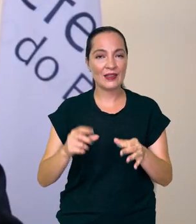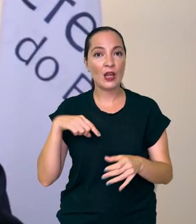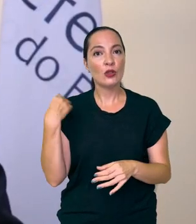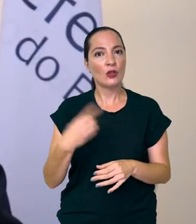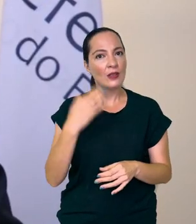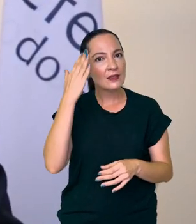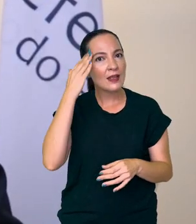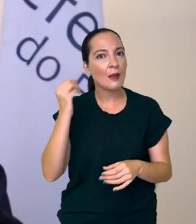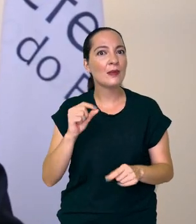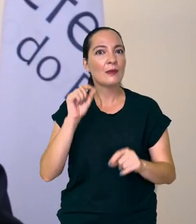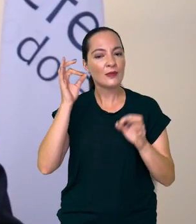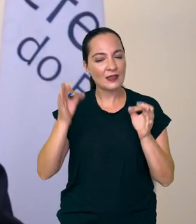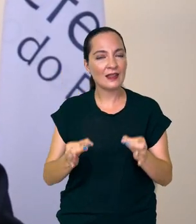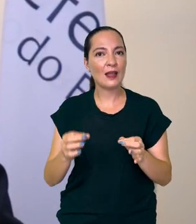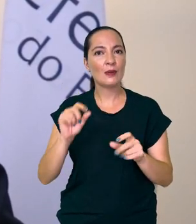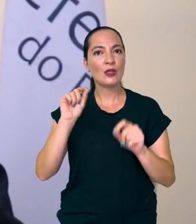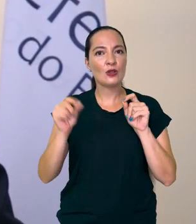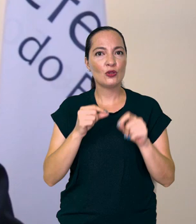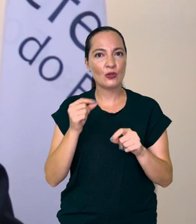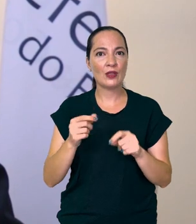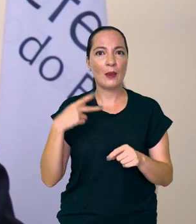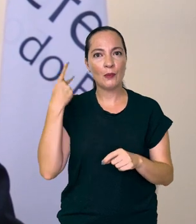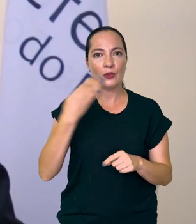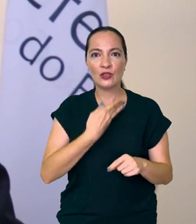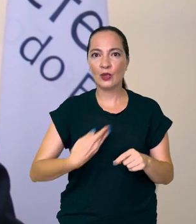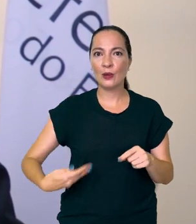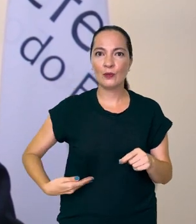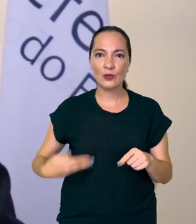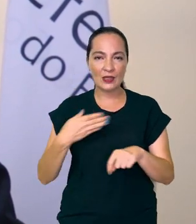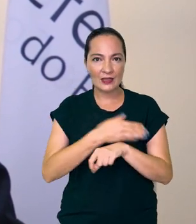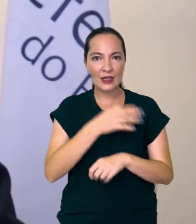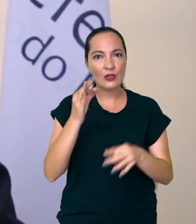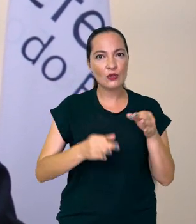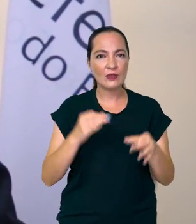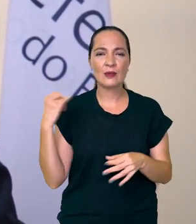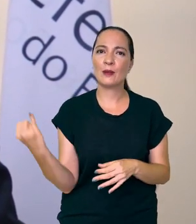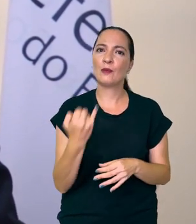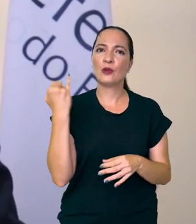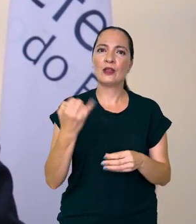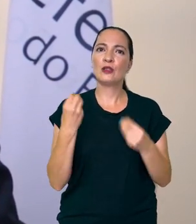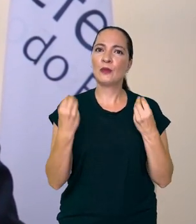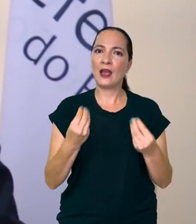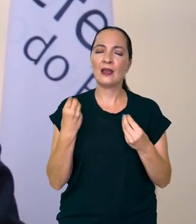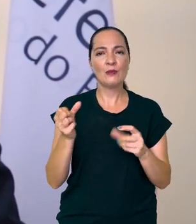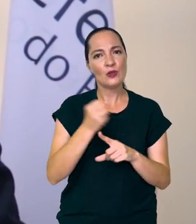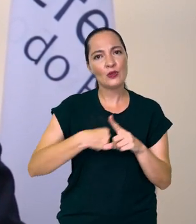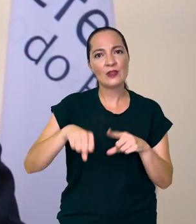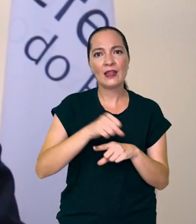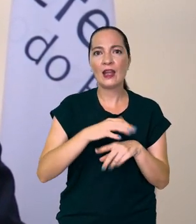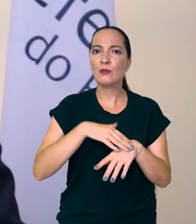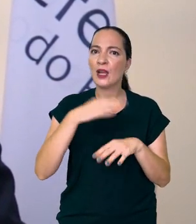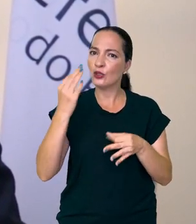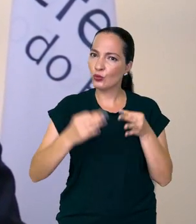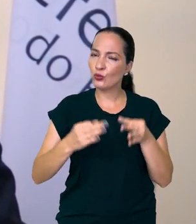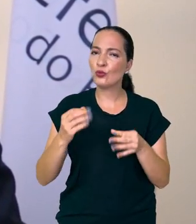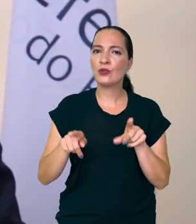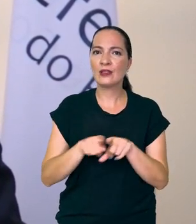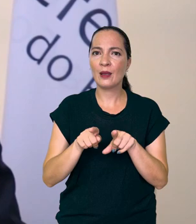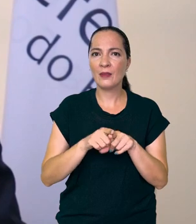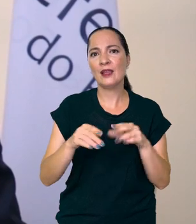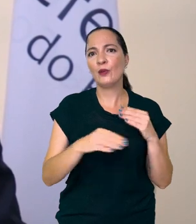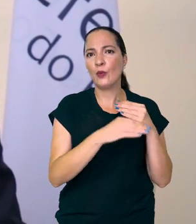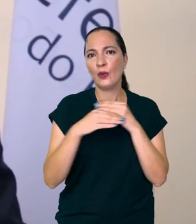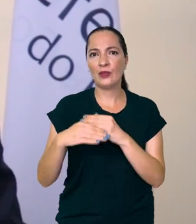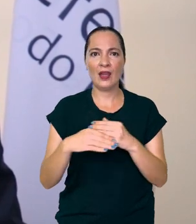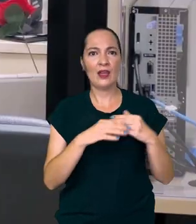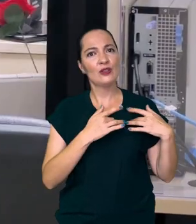perto de que a política pública de acesso à justiça é fundamental para a construção de uma sociedade mais justa, menos desigual,